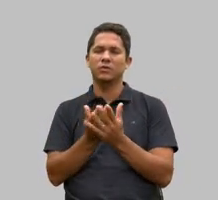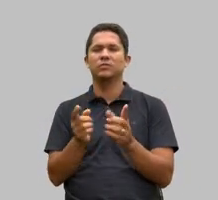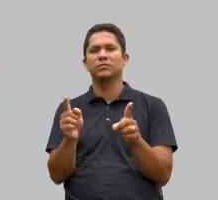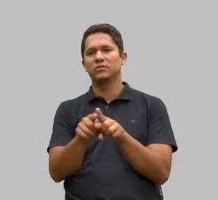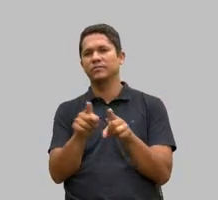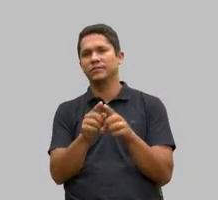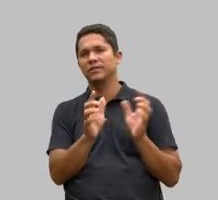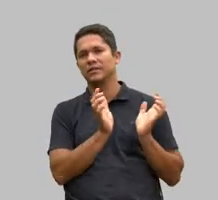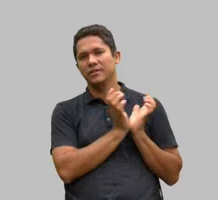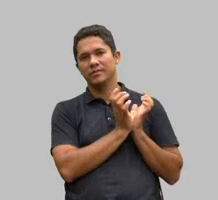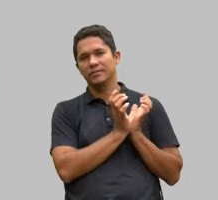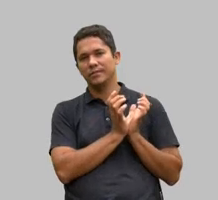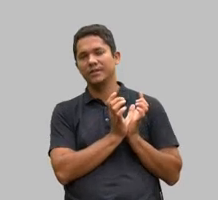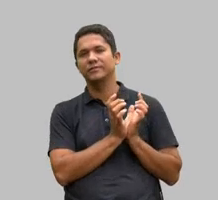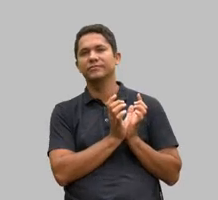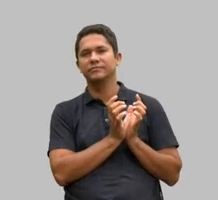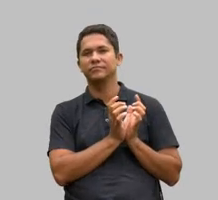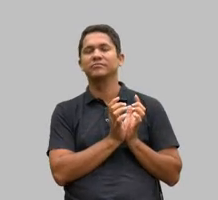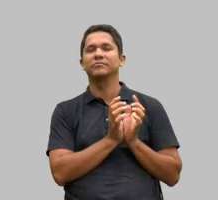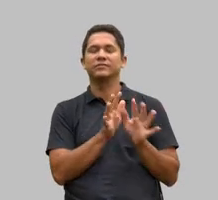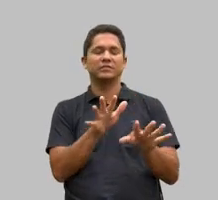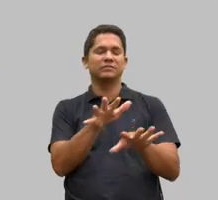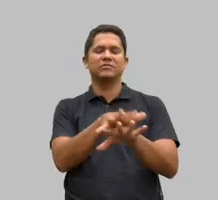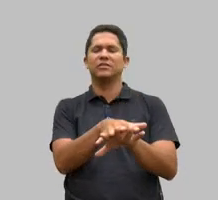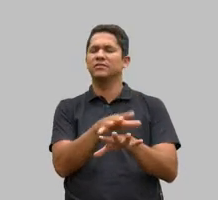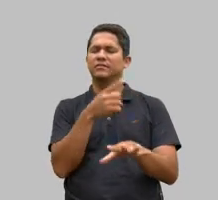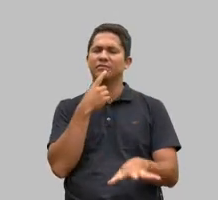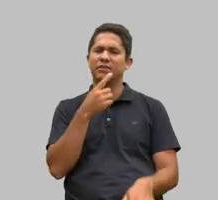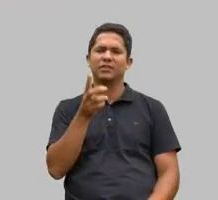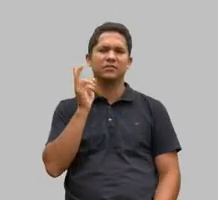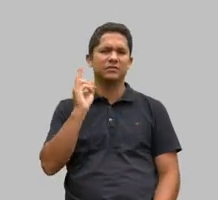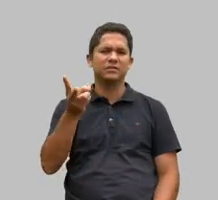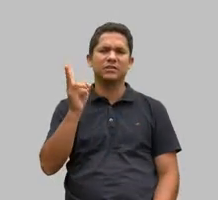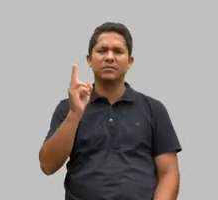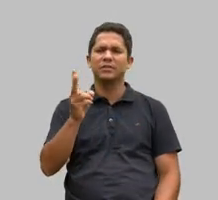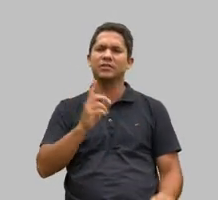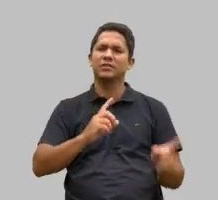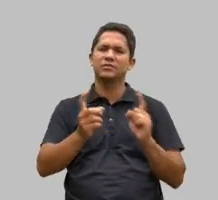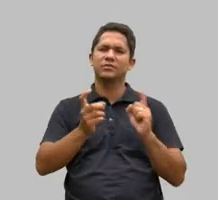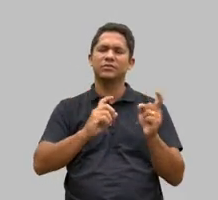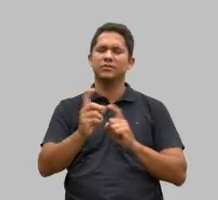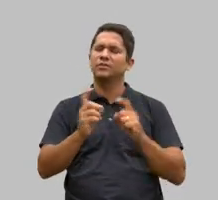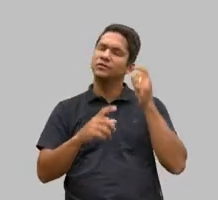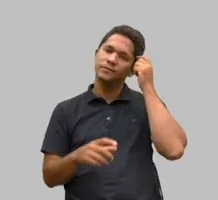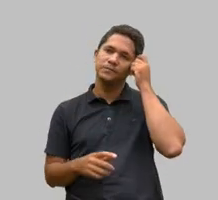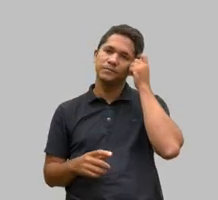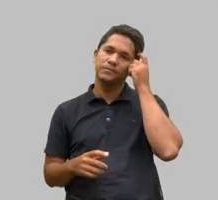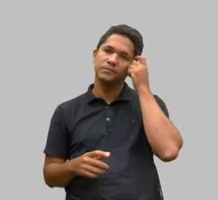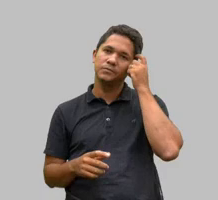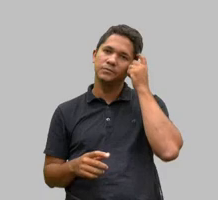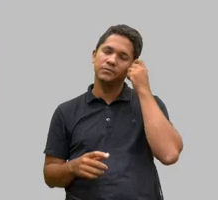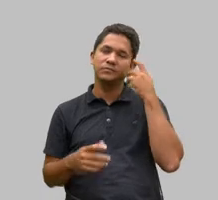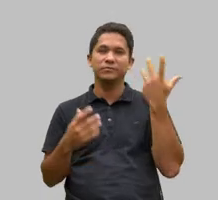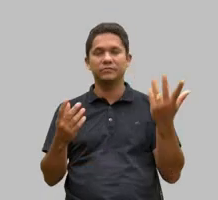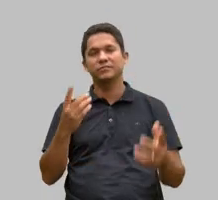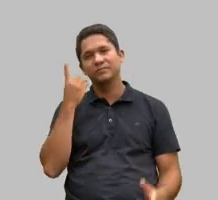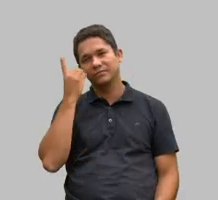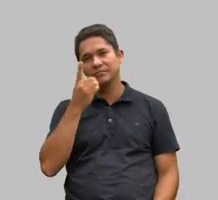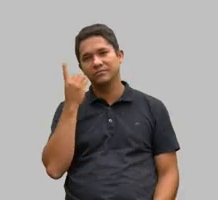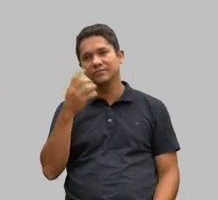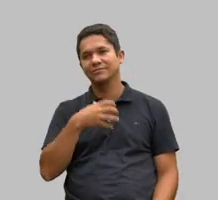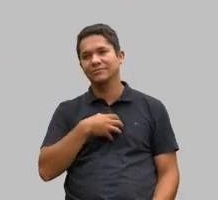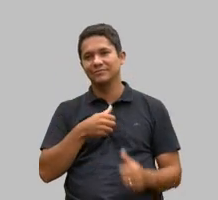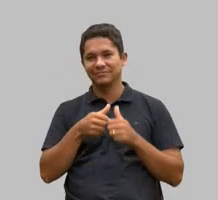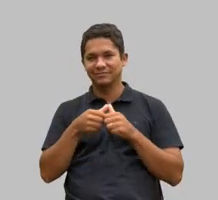integração ele falava isso em toda reunião então deputado eu fico feliz de